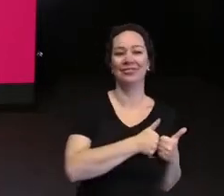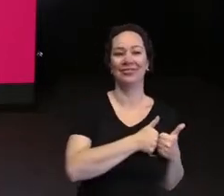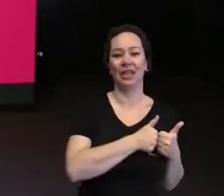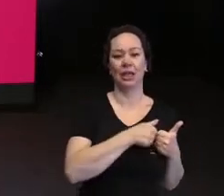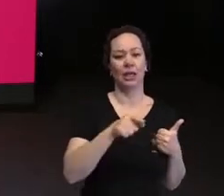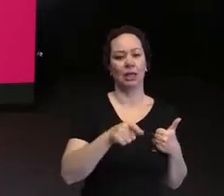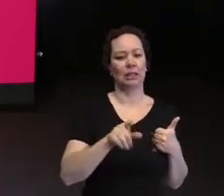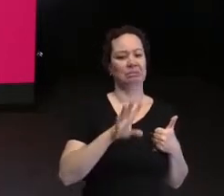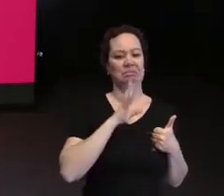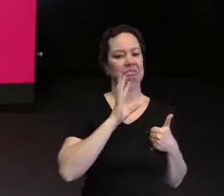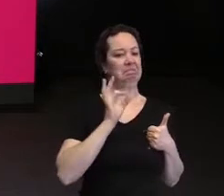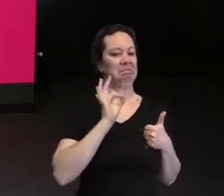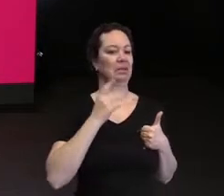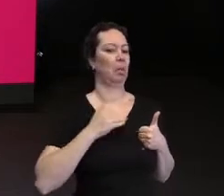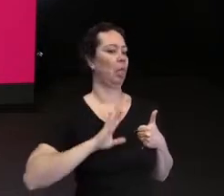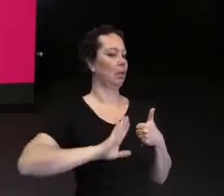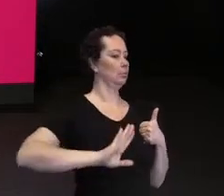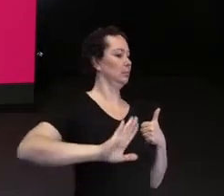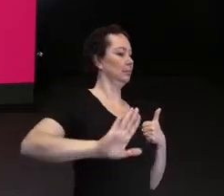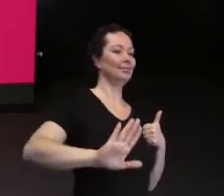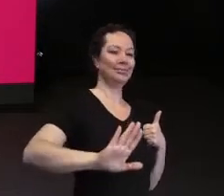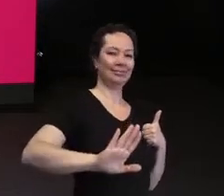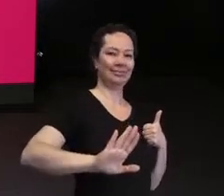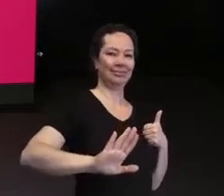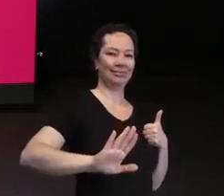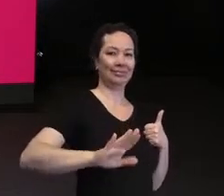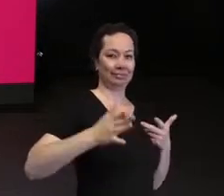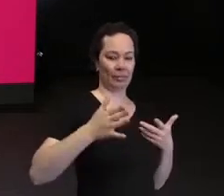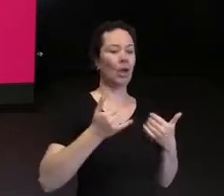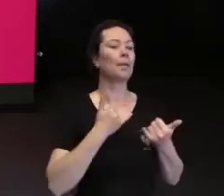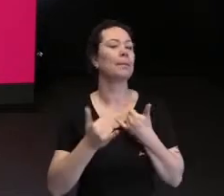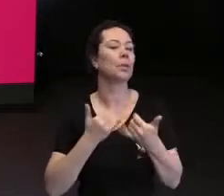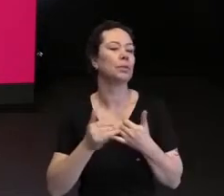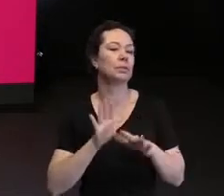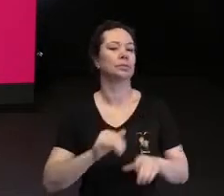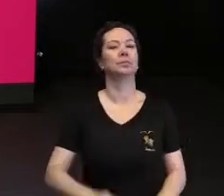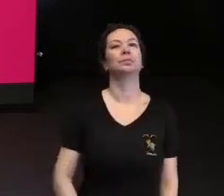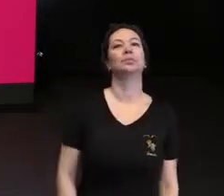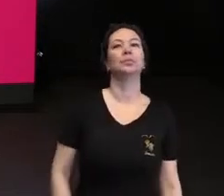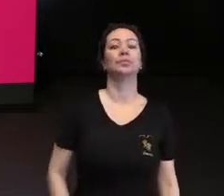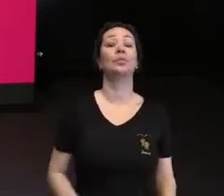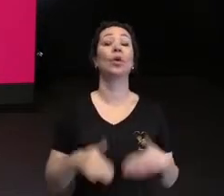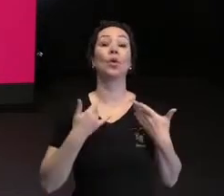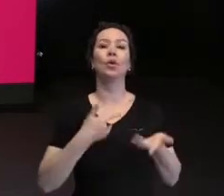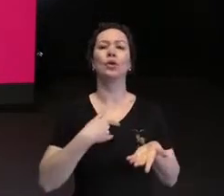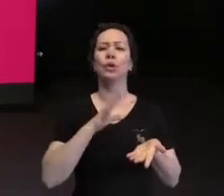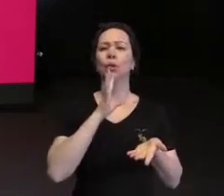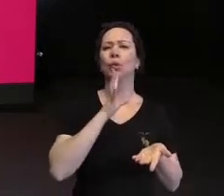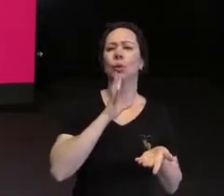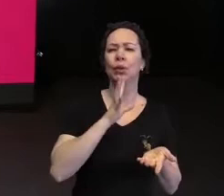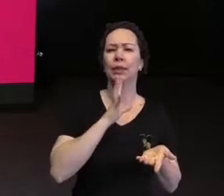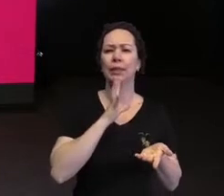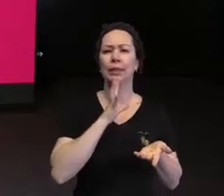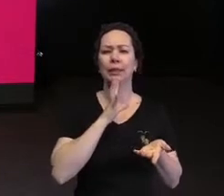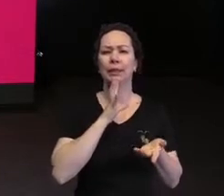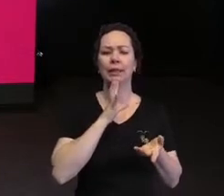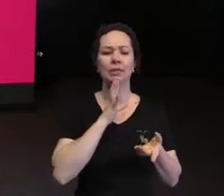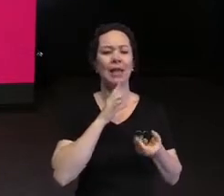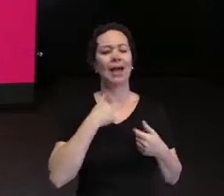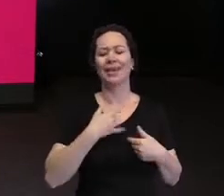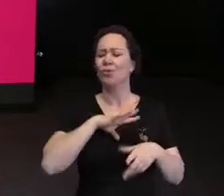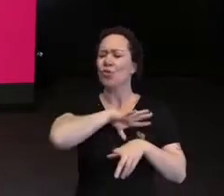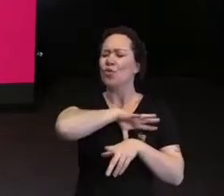diferente e nos afasta deles. Vou dar um exemplo. Quando a gente conhece alguém que é muito parecido com alguém que a gente gosta